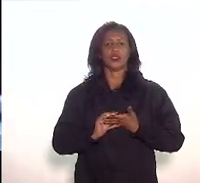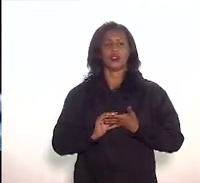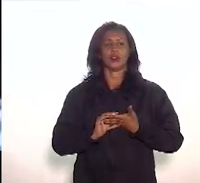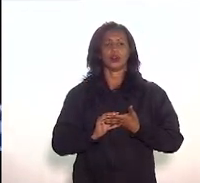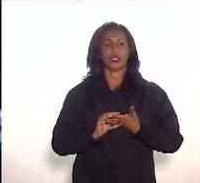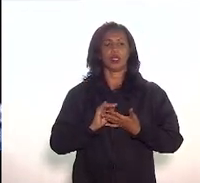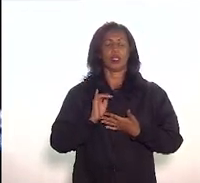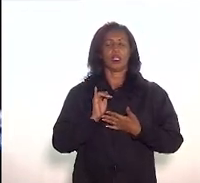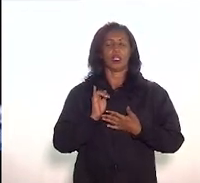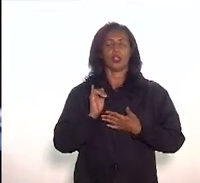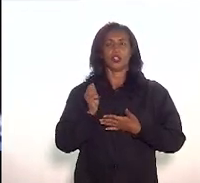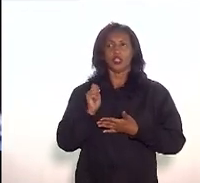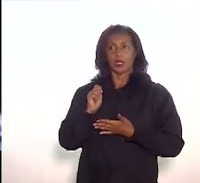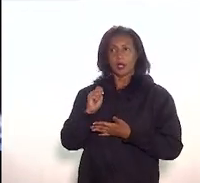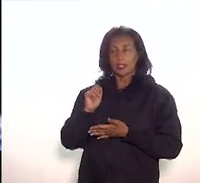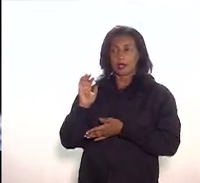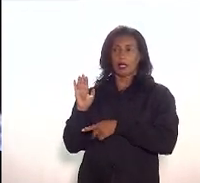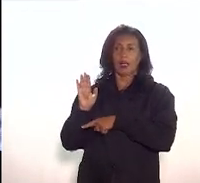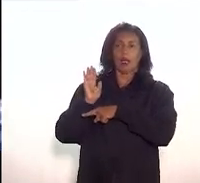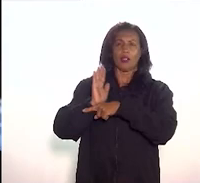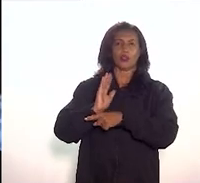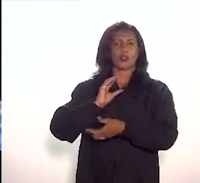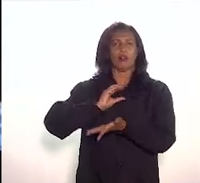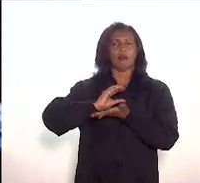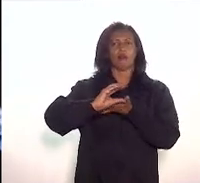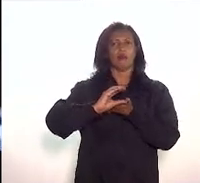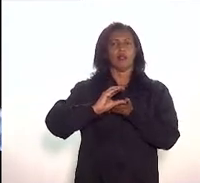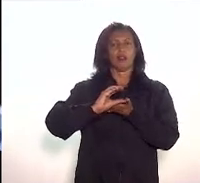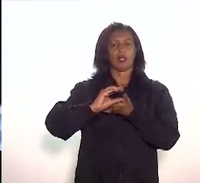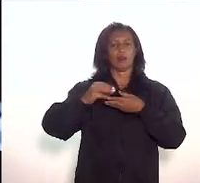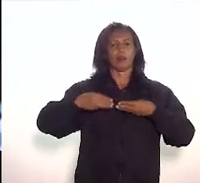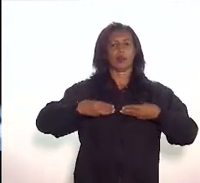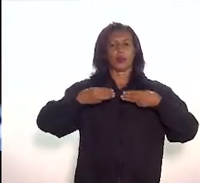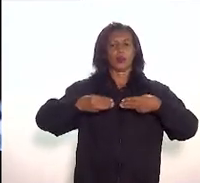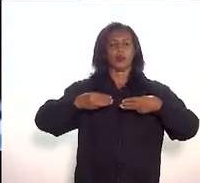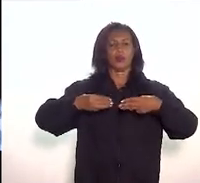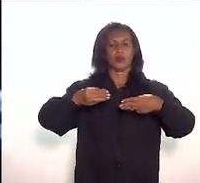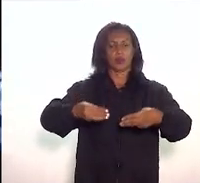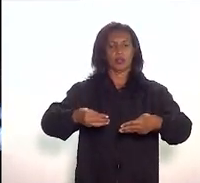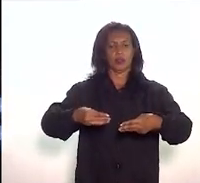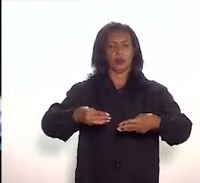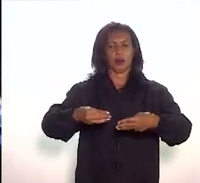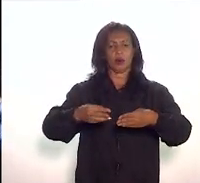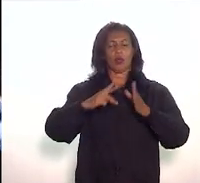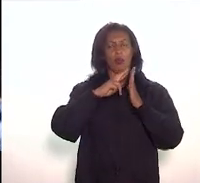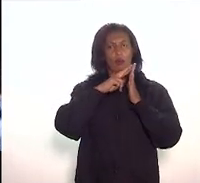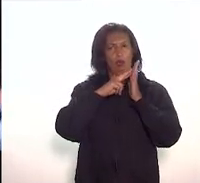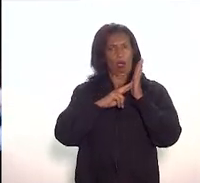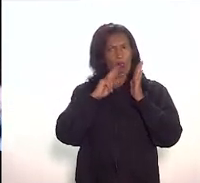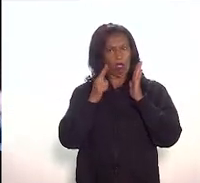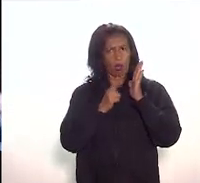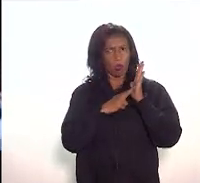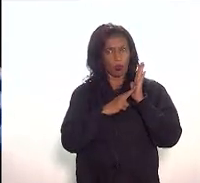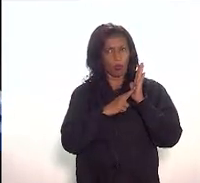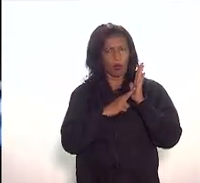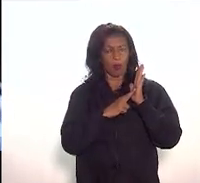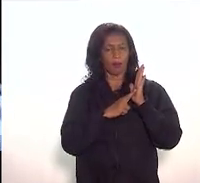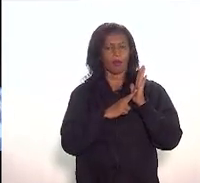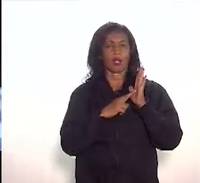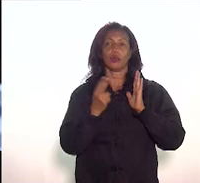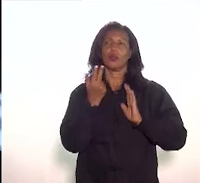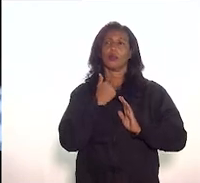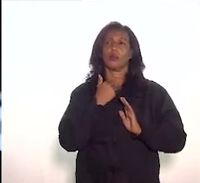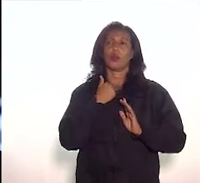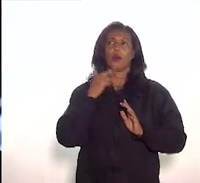estrutura do museu. Bom, segundo realmente o regulamento do Fundo Estadual de Cultura, não se pode